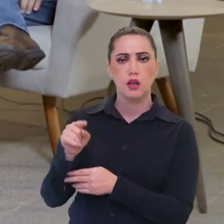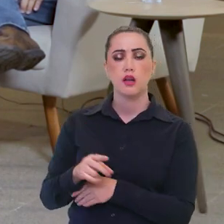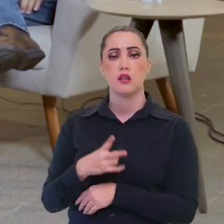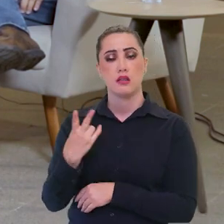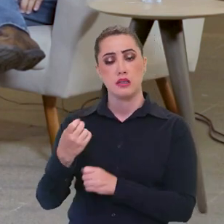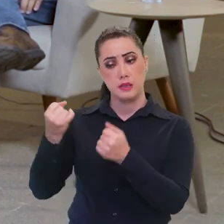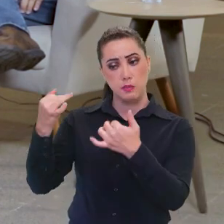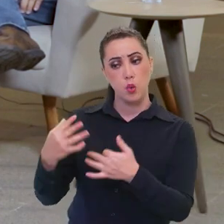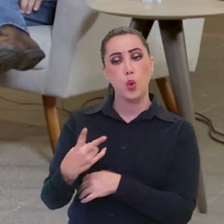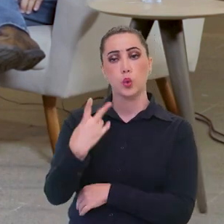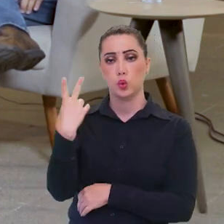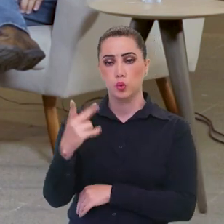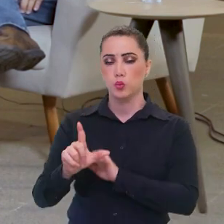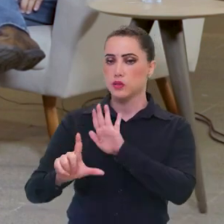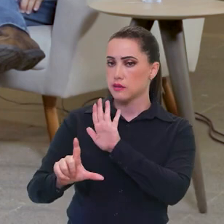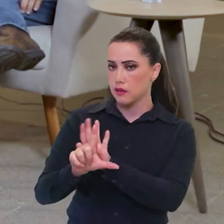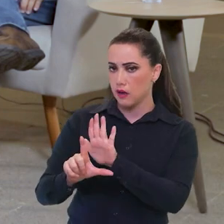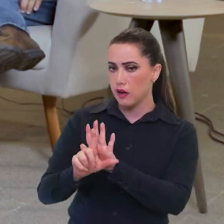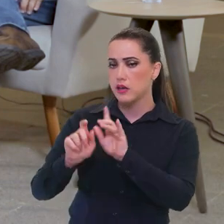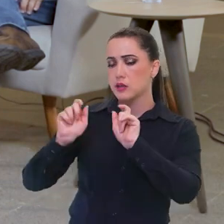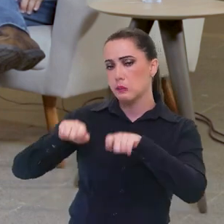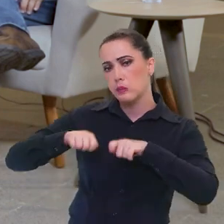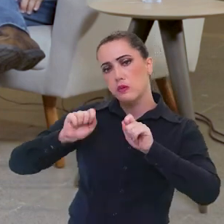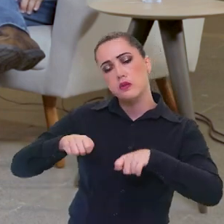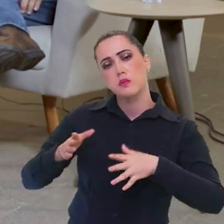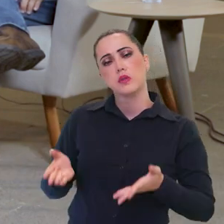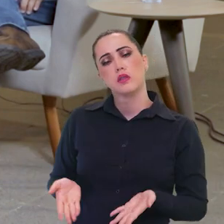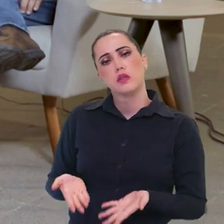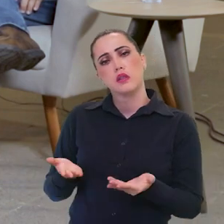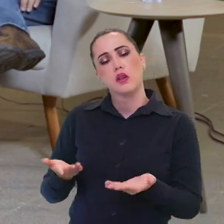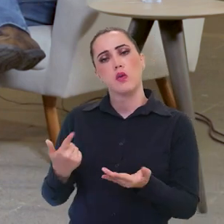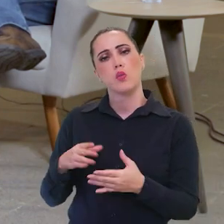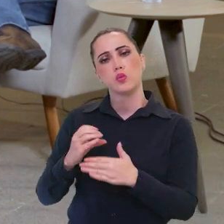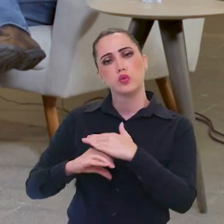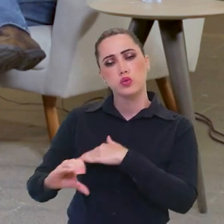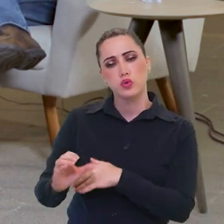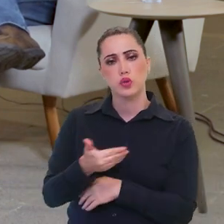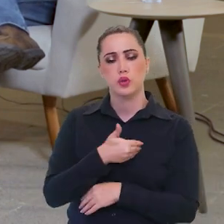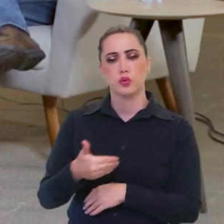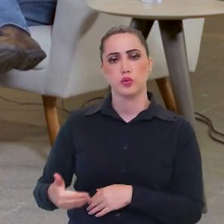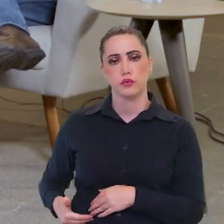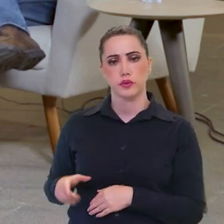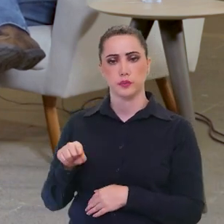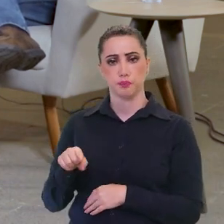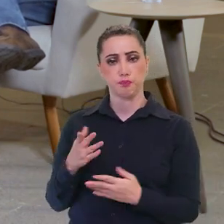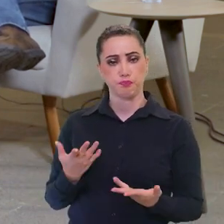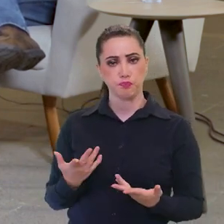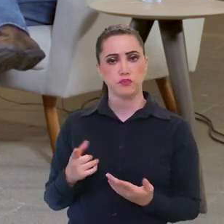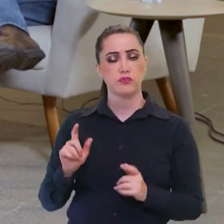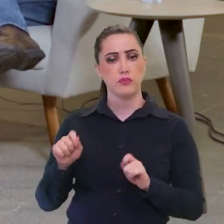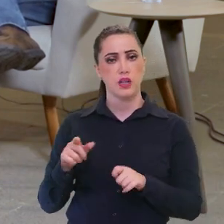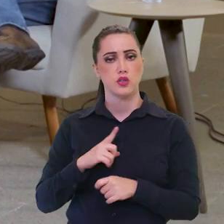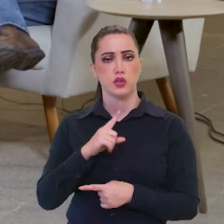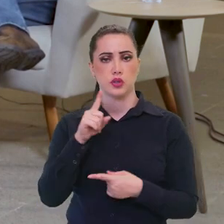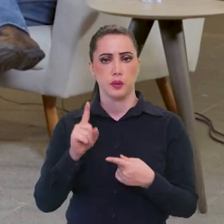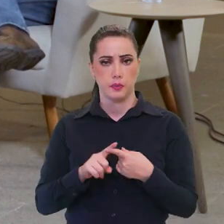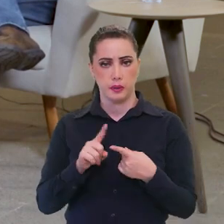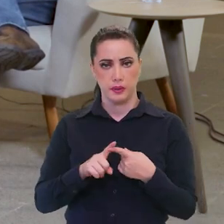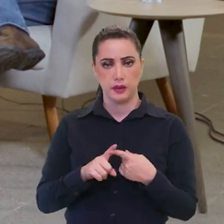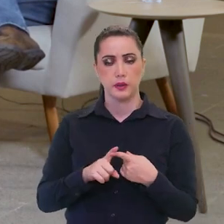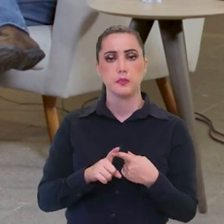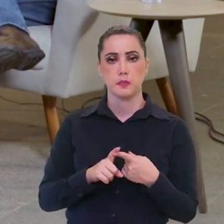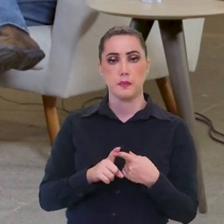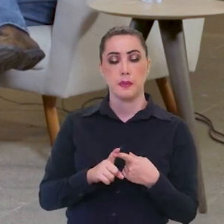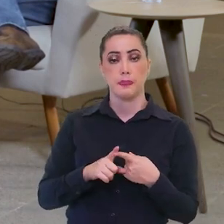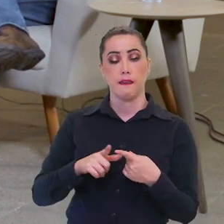leis que vão possibilitar o repasse de recursos. A gente tem a primeira,